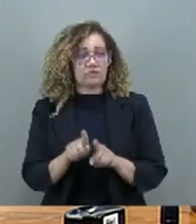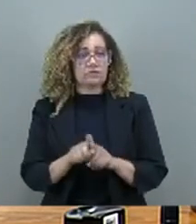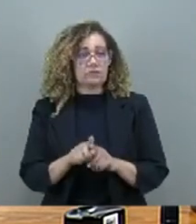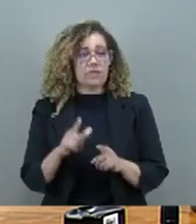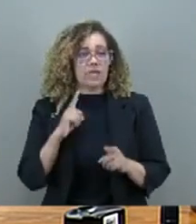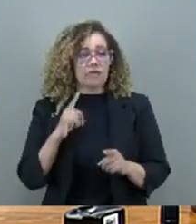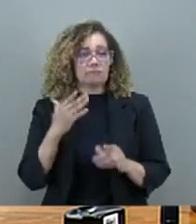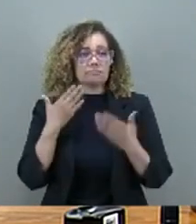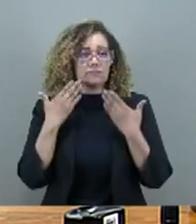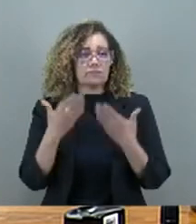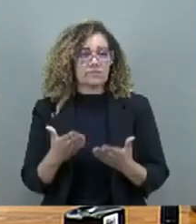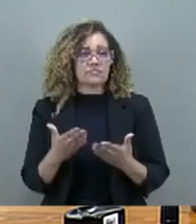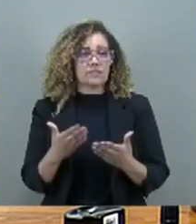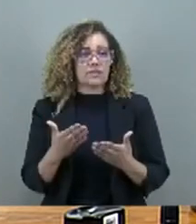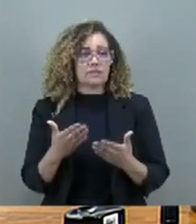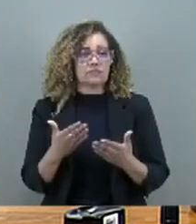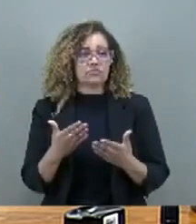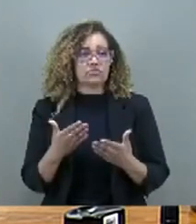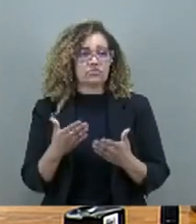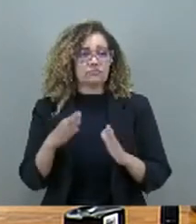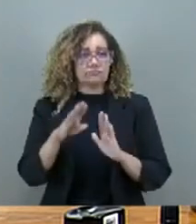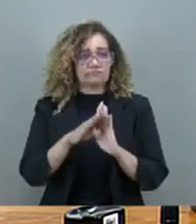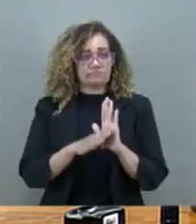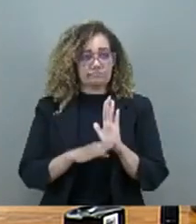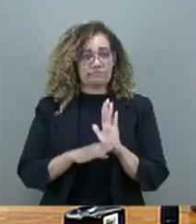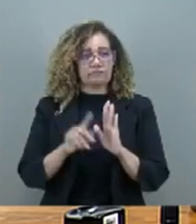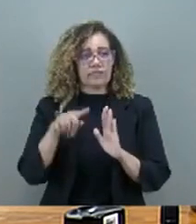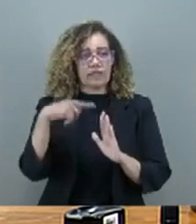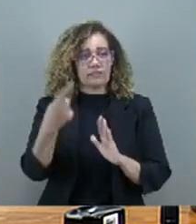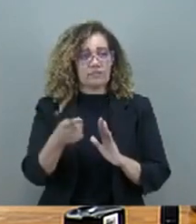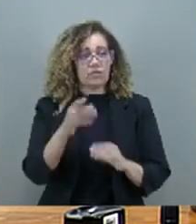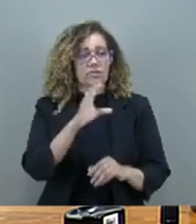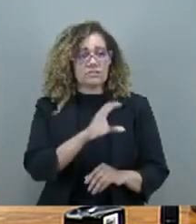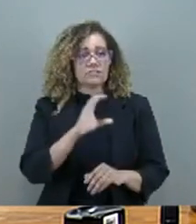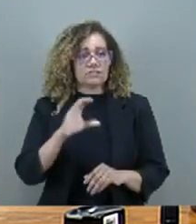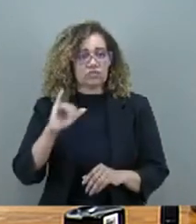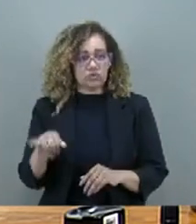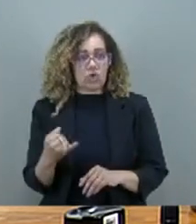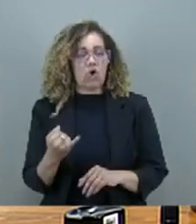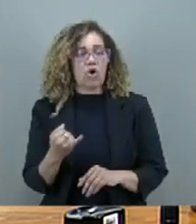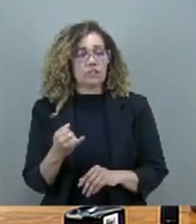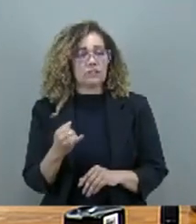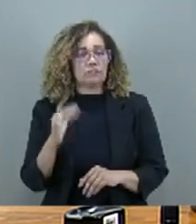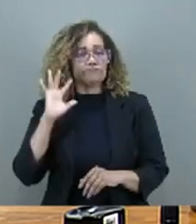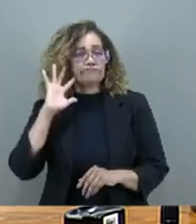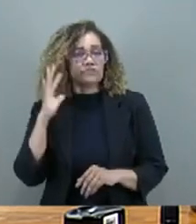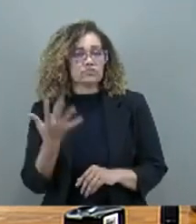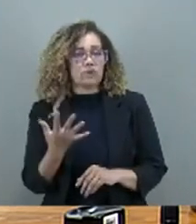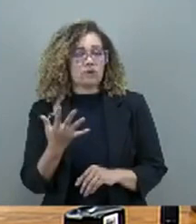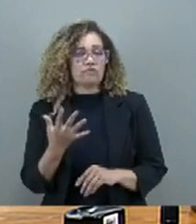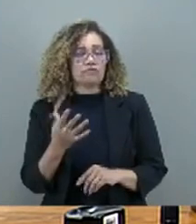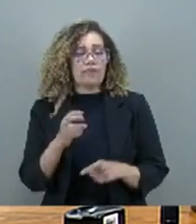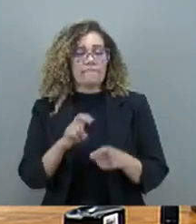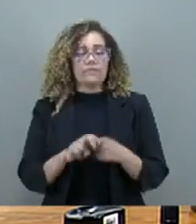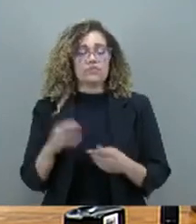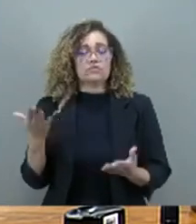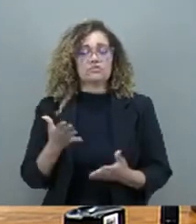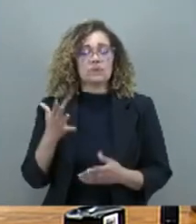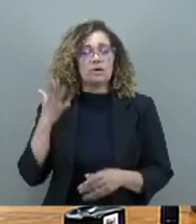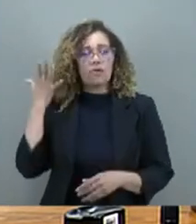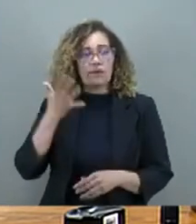apresentam a observação. A matéria seguirá posteriormente a CCJ em decisão terminativa. Passa a palavra